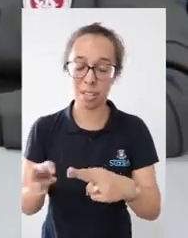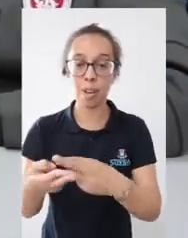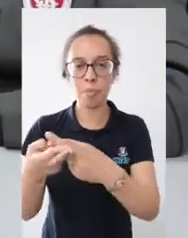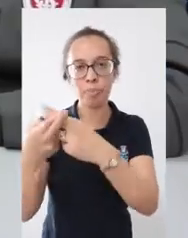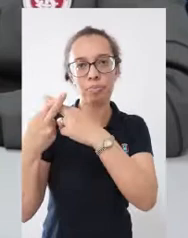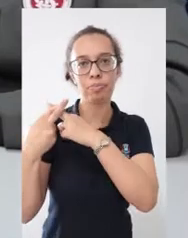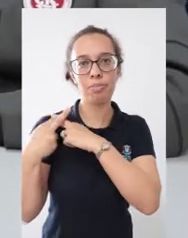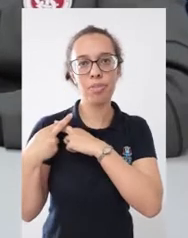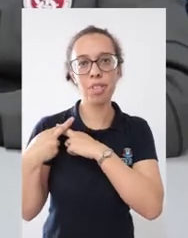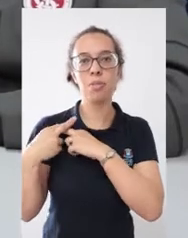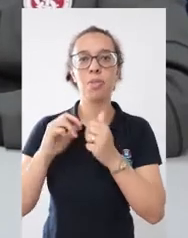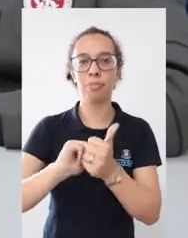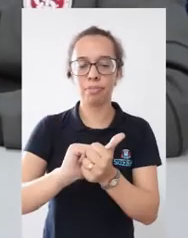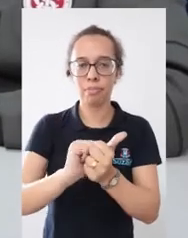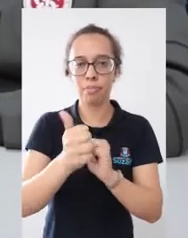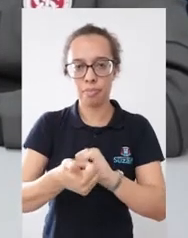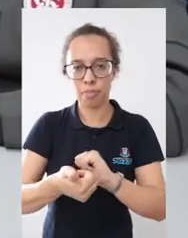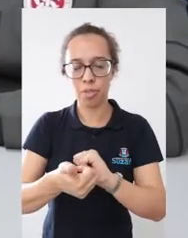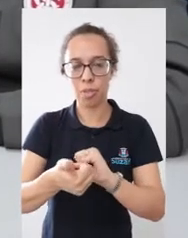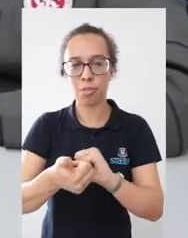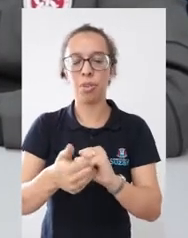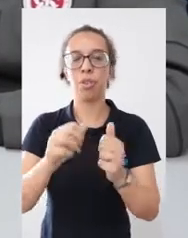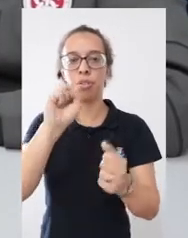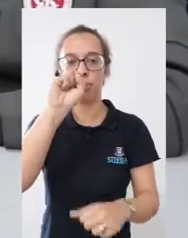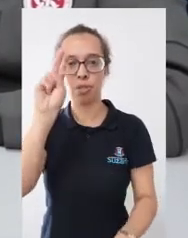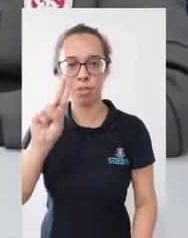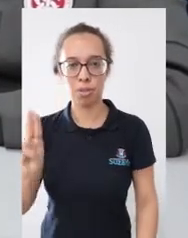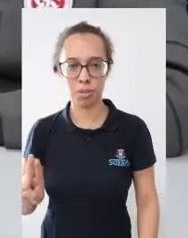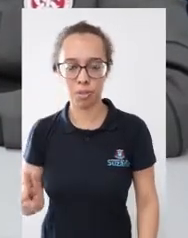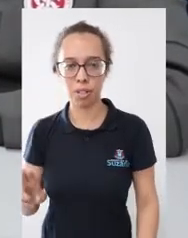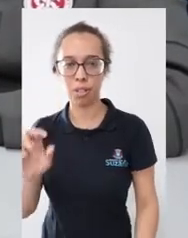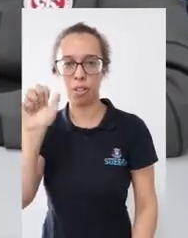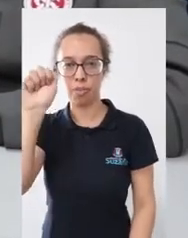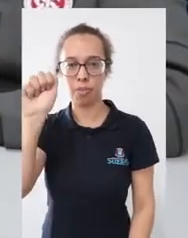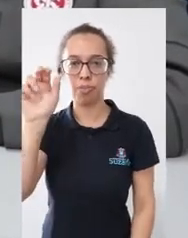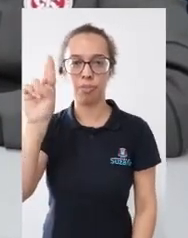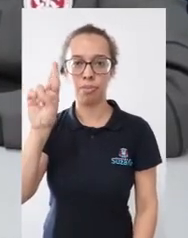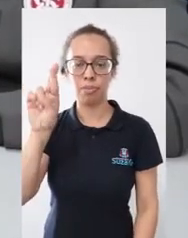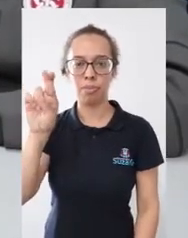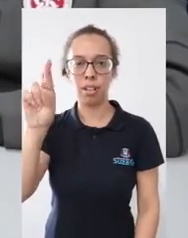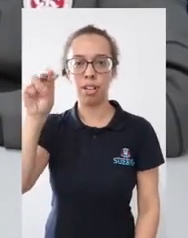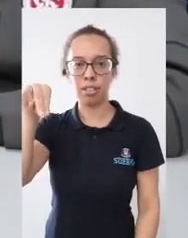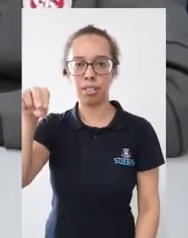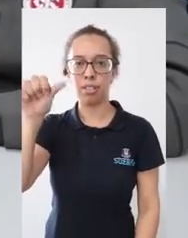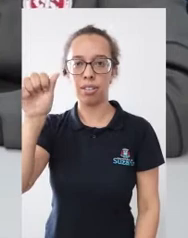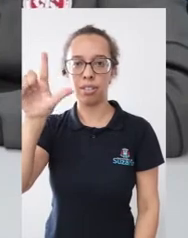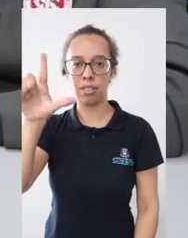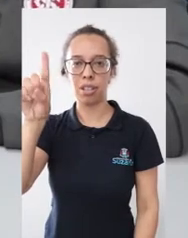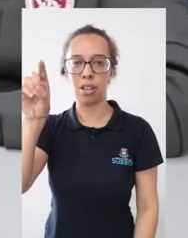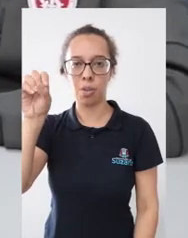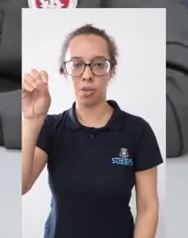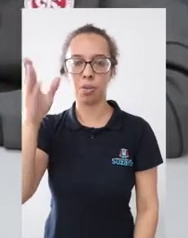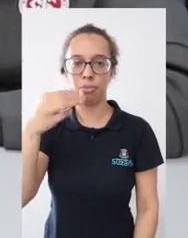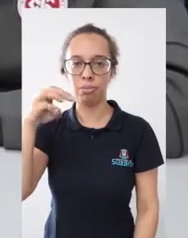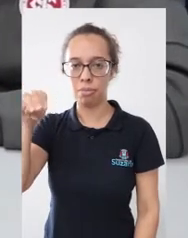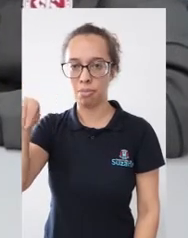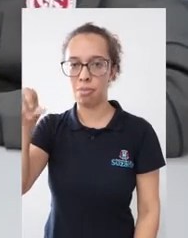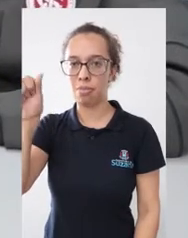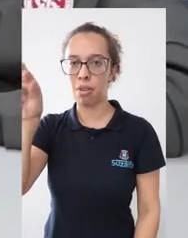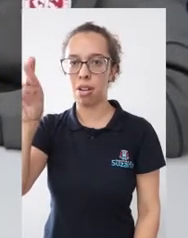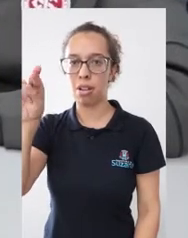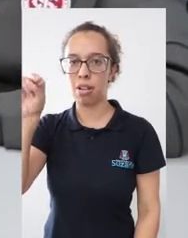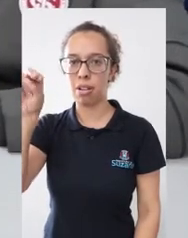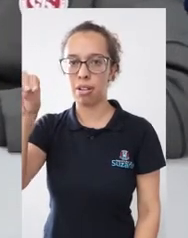Dentro de hoje, vamos conversar com o secretário de Esportes e Lazer de Suzano, Arnaldo Marim Jr. Secretário, tudo bem? Tudo bem,